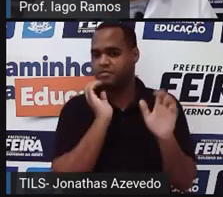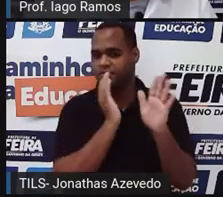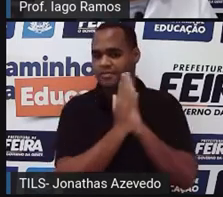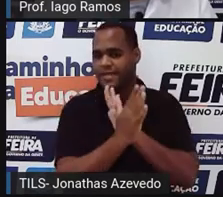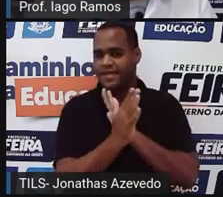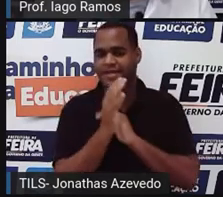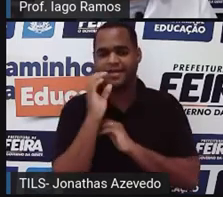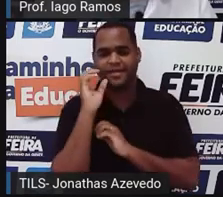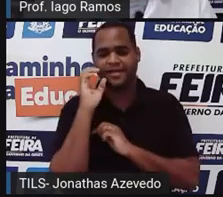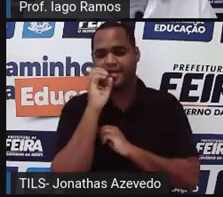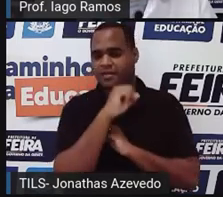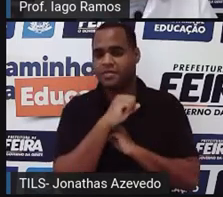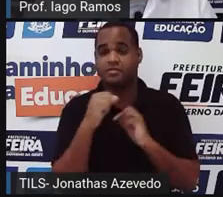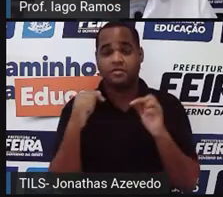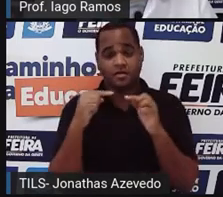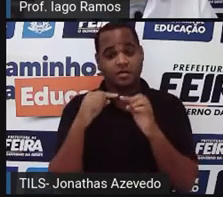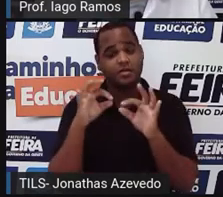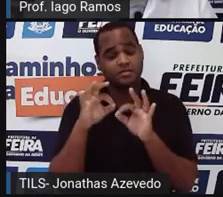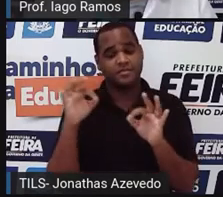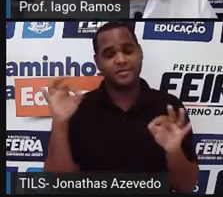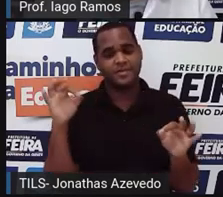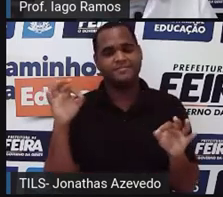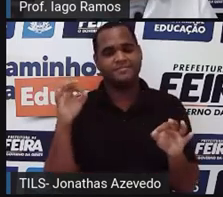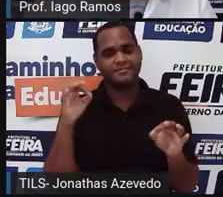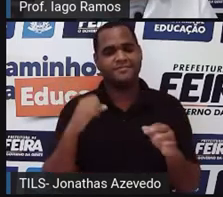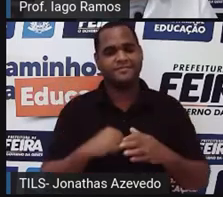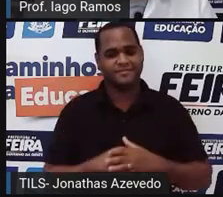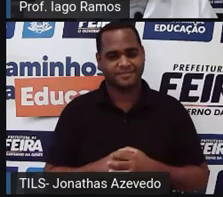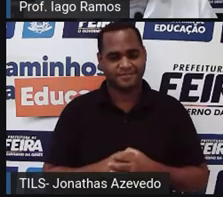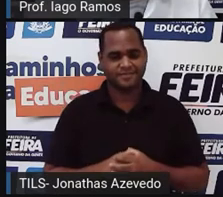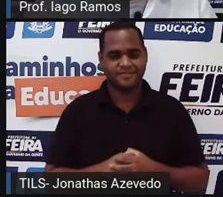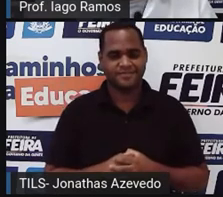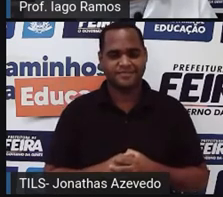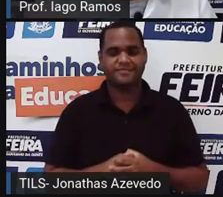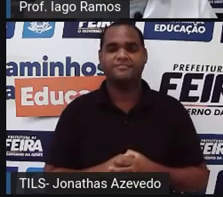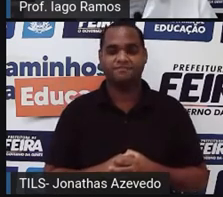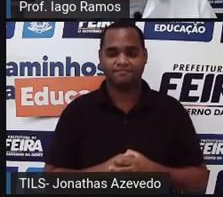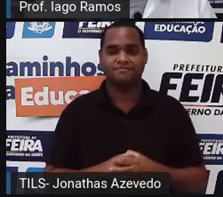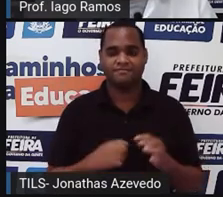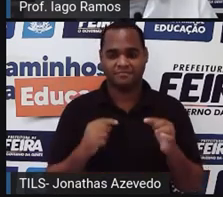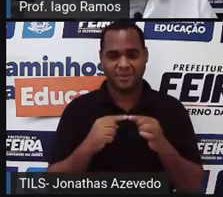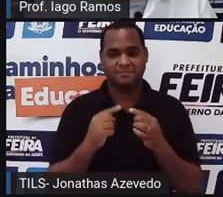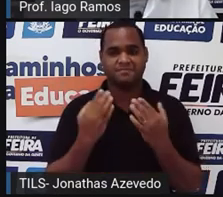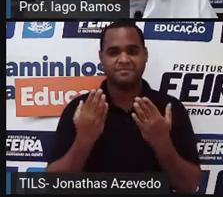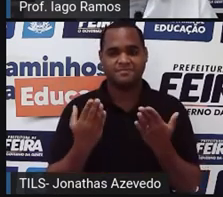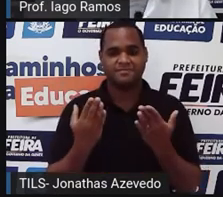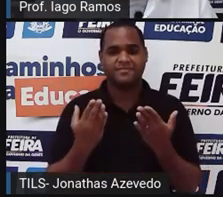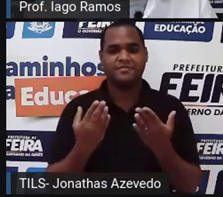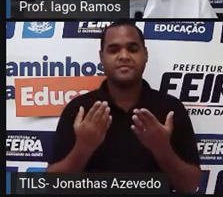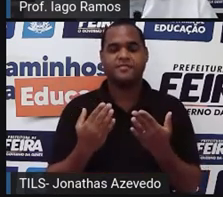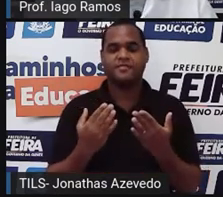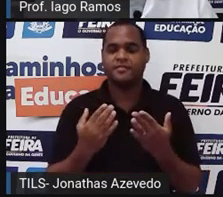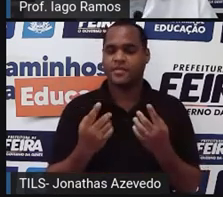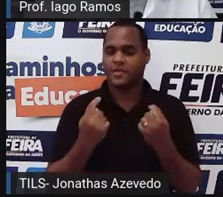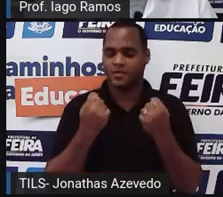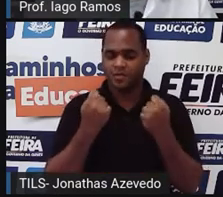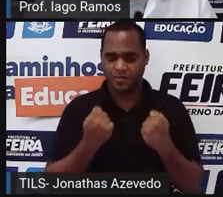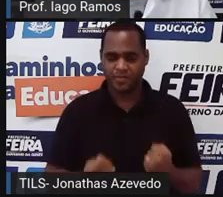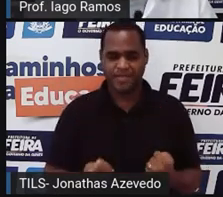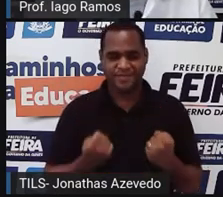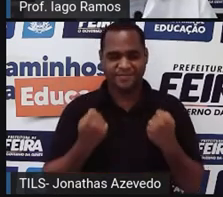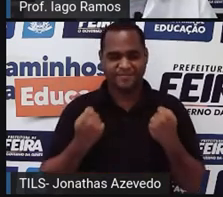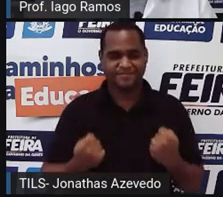Velocidade é uma medida. Então, velocidade é uma grandeza. A sua massa